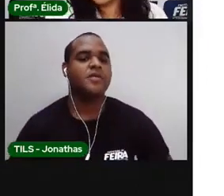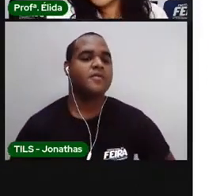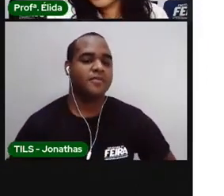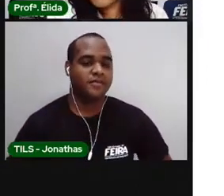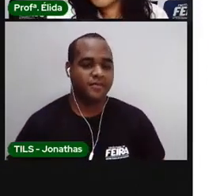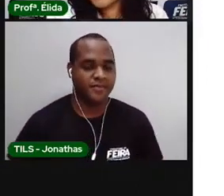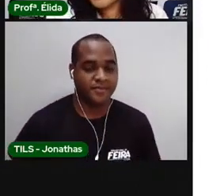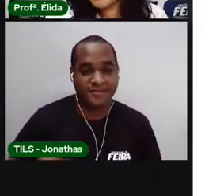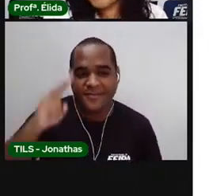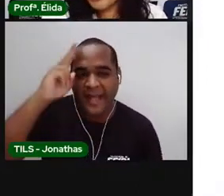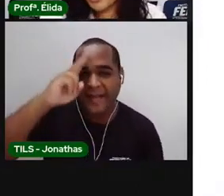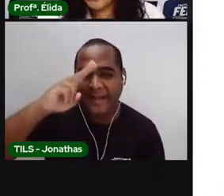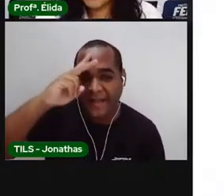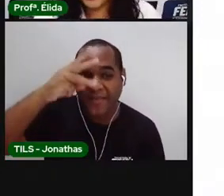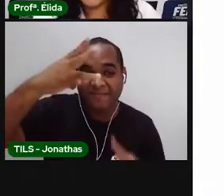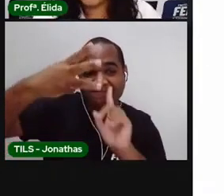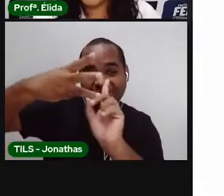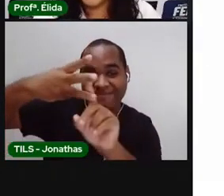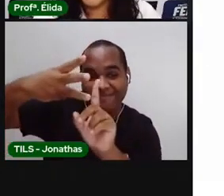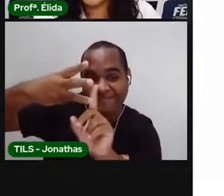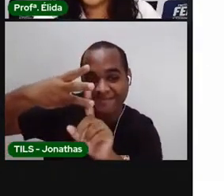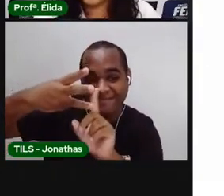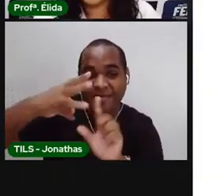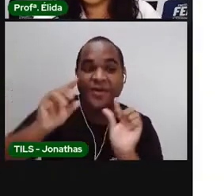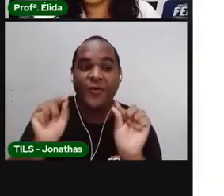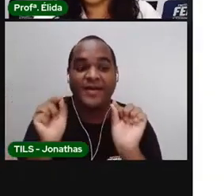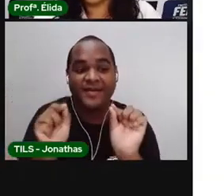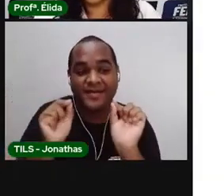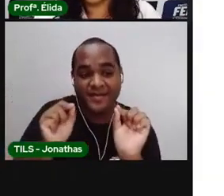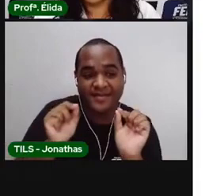Quem lembra do terceiro objeto? O é ele foi?